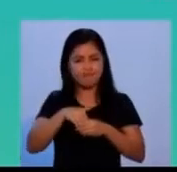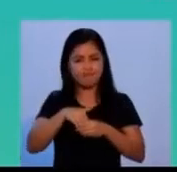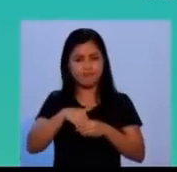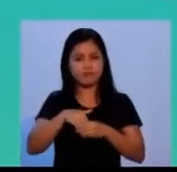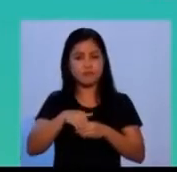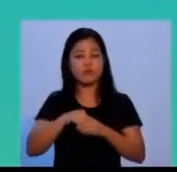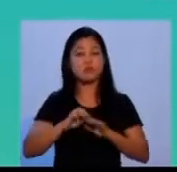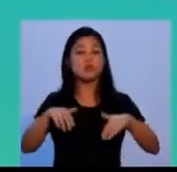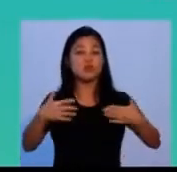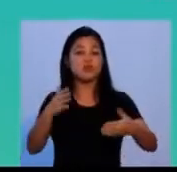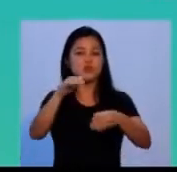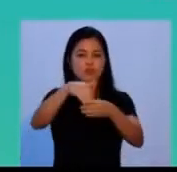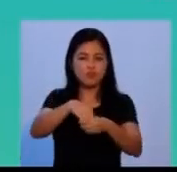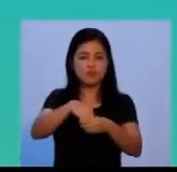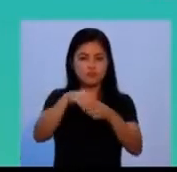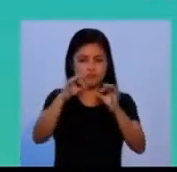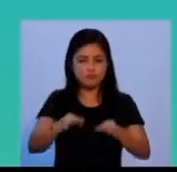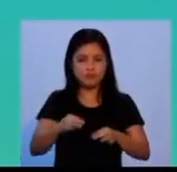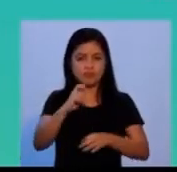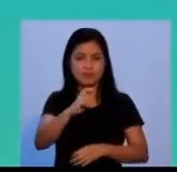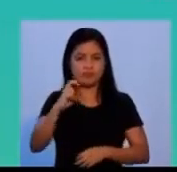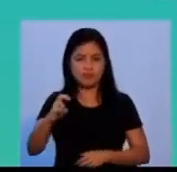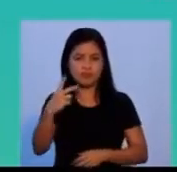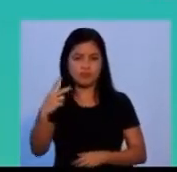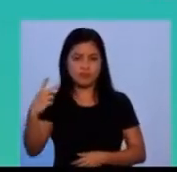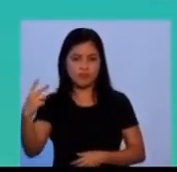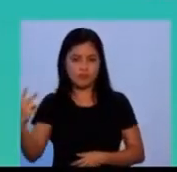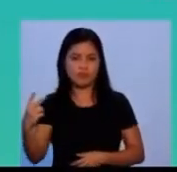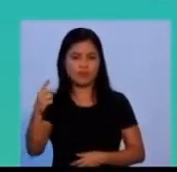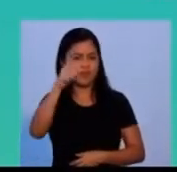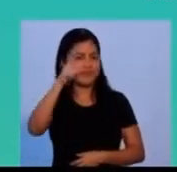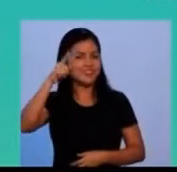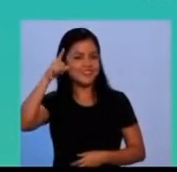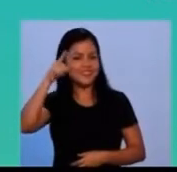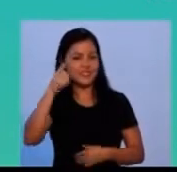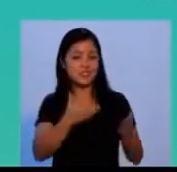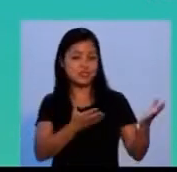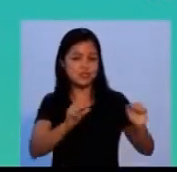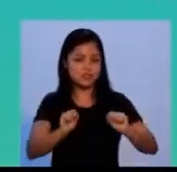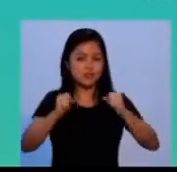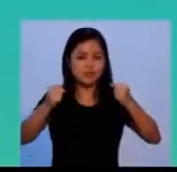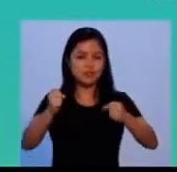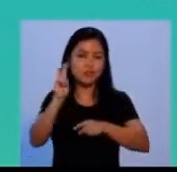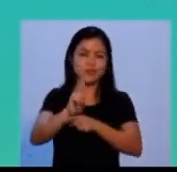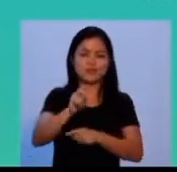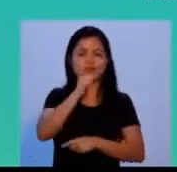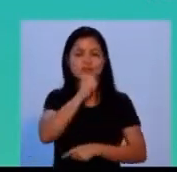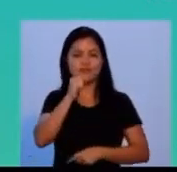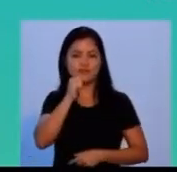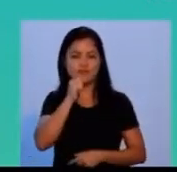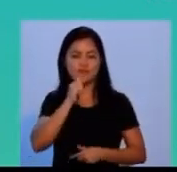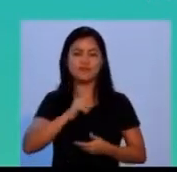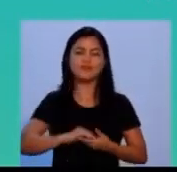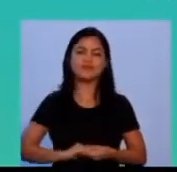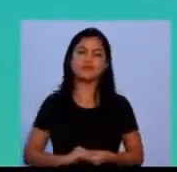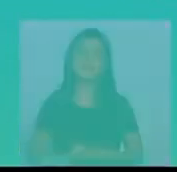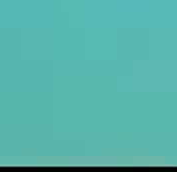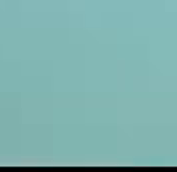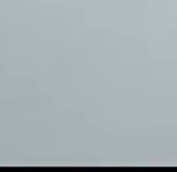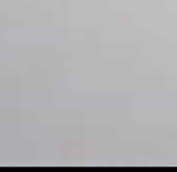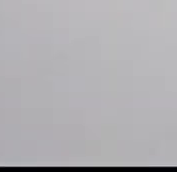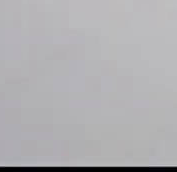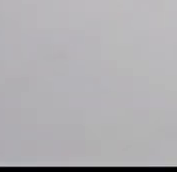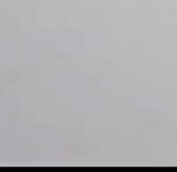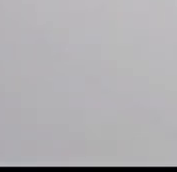peço que você vote. E quando votar, digite 55-222. Heloísa Azier, Juventude e Ação, para cuidar de Macapá.